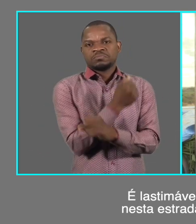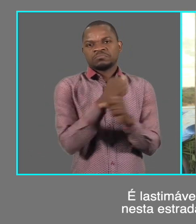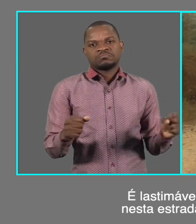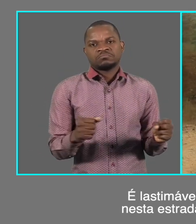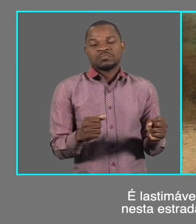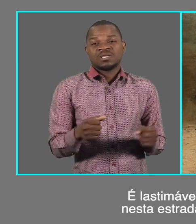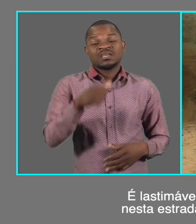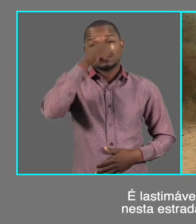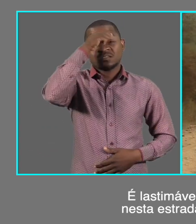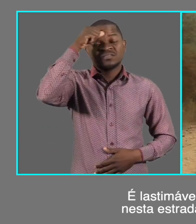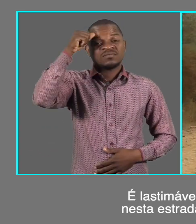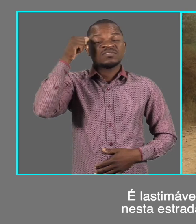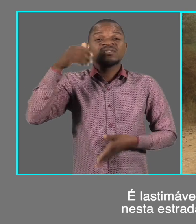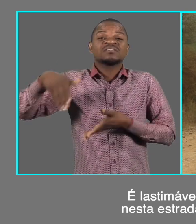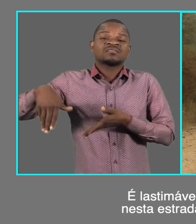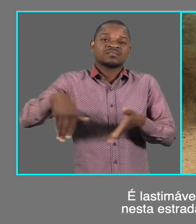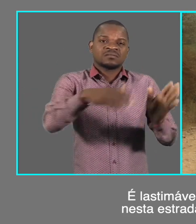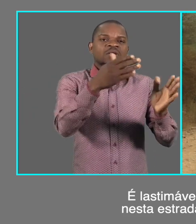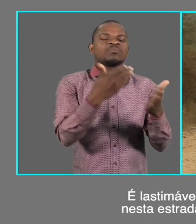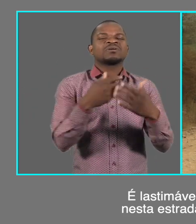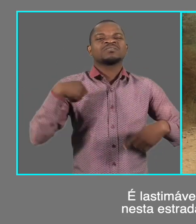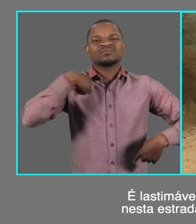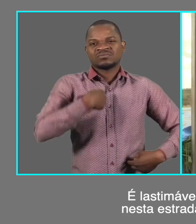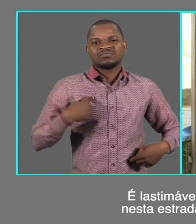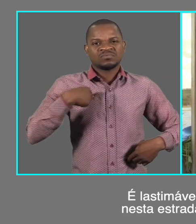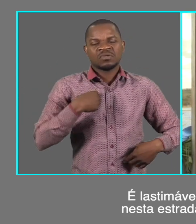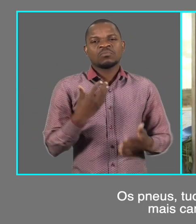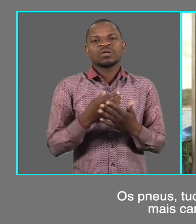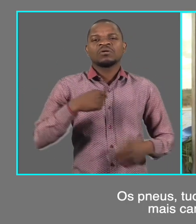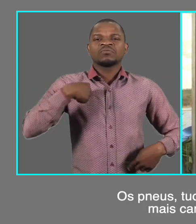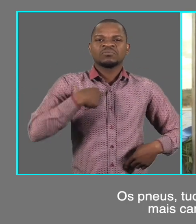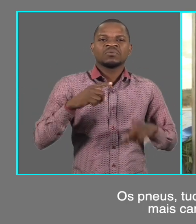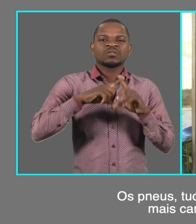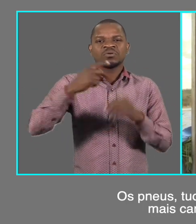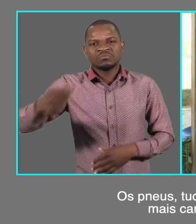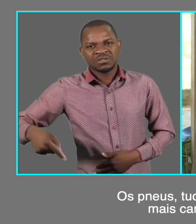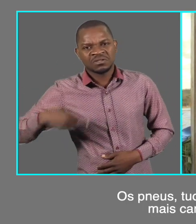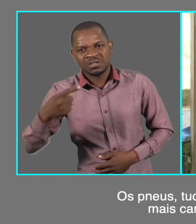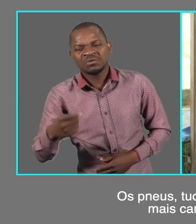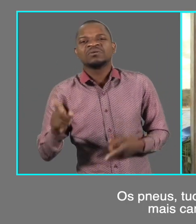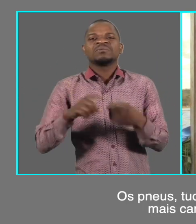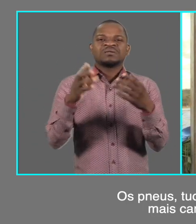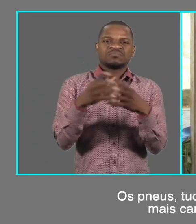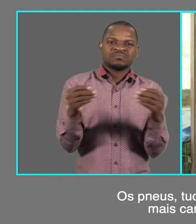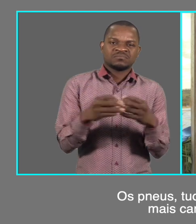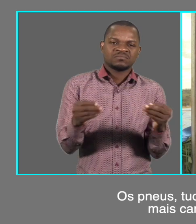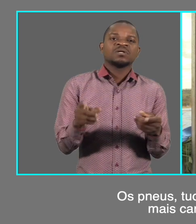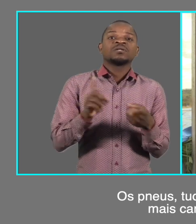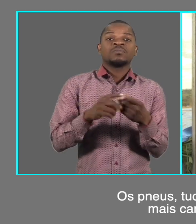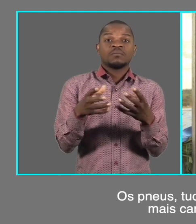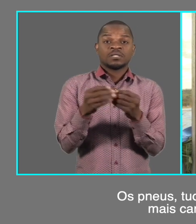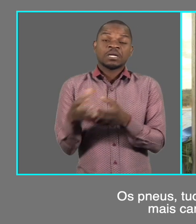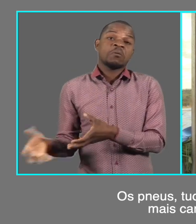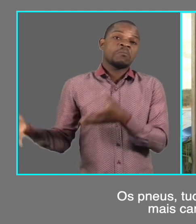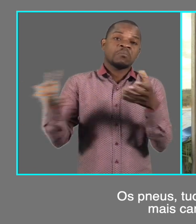é lastimável que a gente tenha que andar nesta estrada porque isto prejudica muito. É pneus, é tudo, e a gente, ao invés de trazer mais